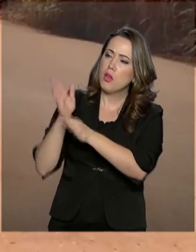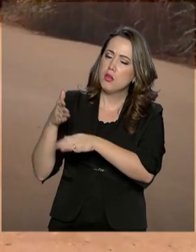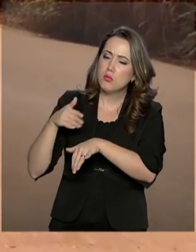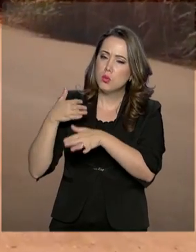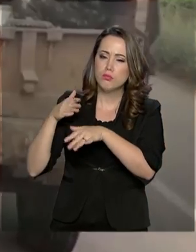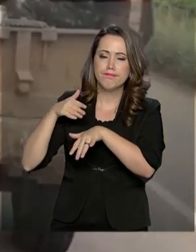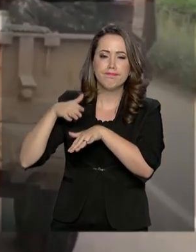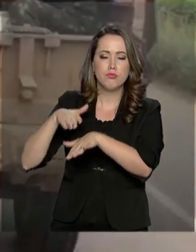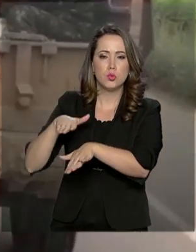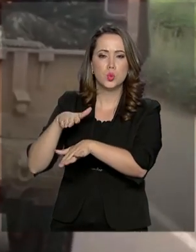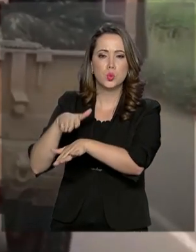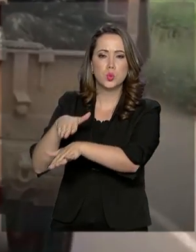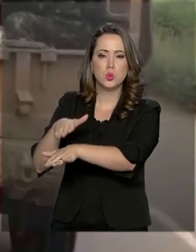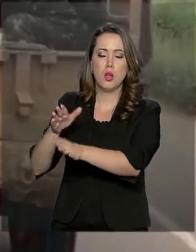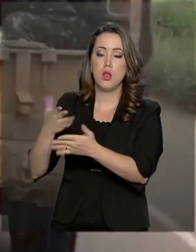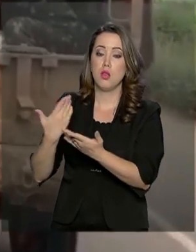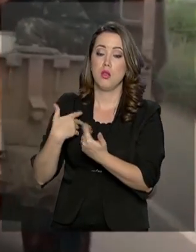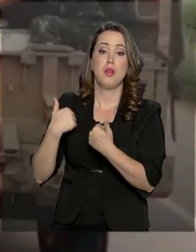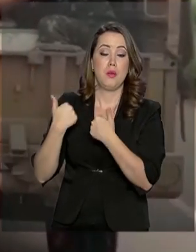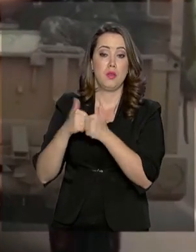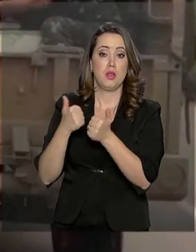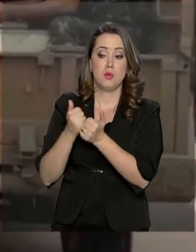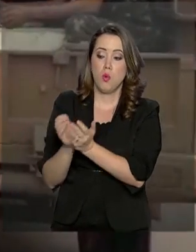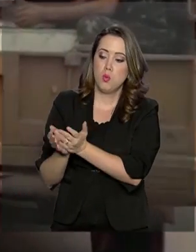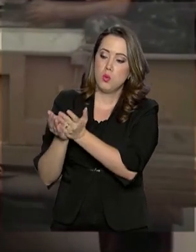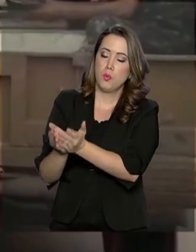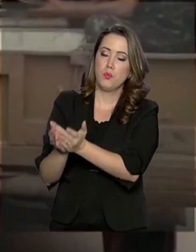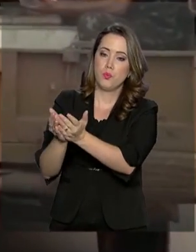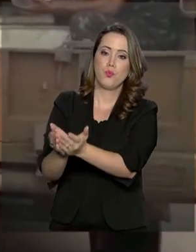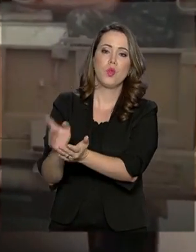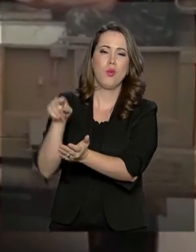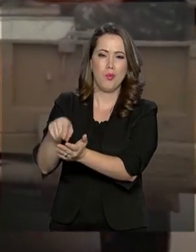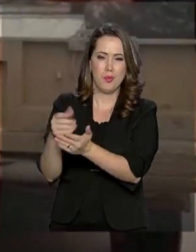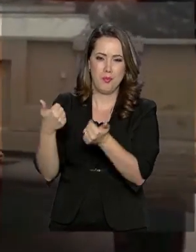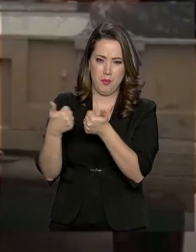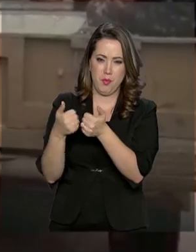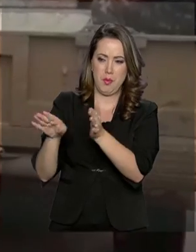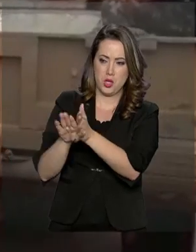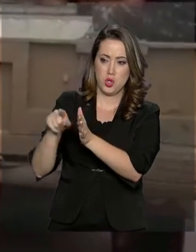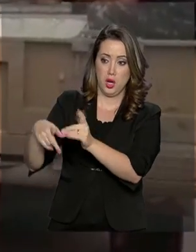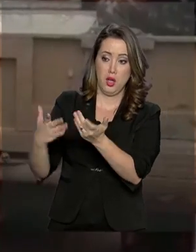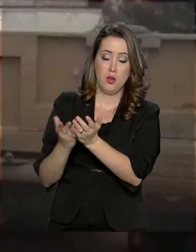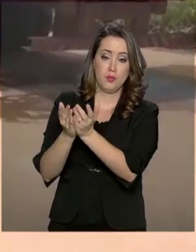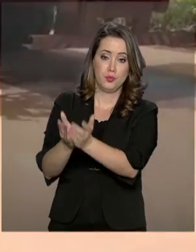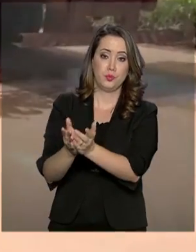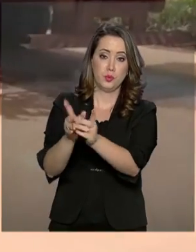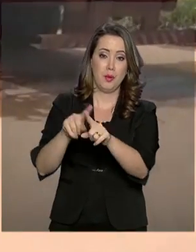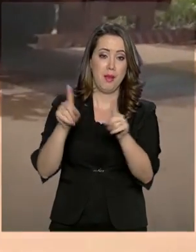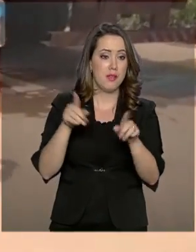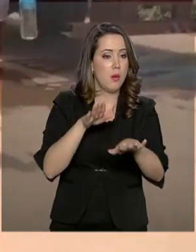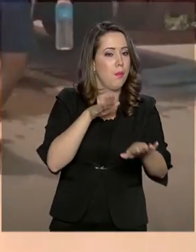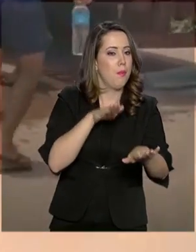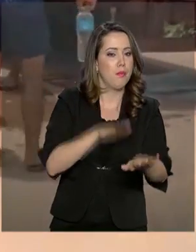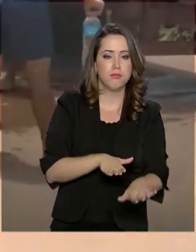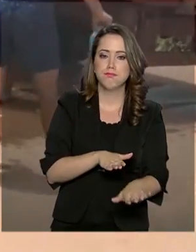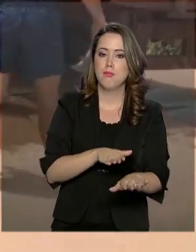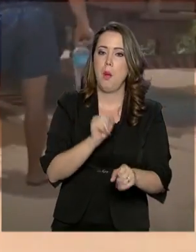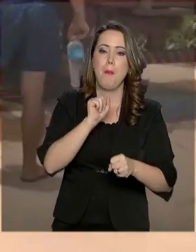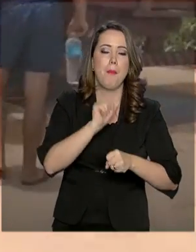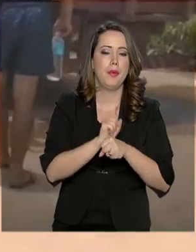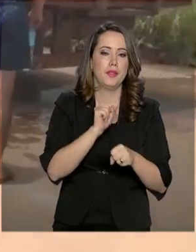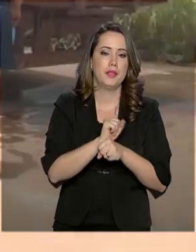estão parados devido às fortes chuvas na região. Os caminhoneiros estão recebendo alimentos e água